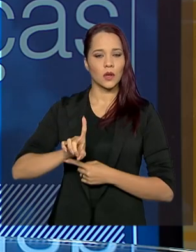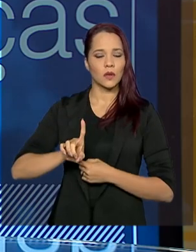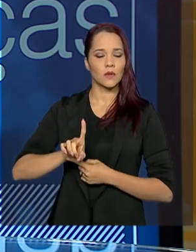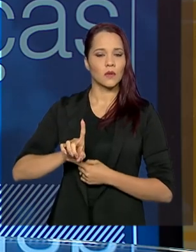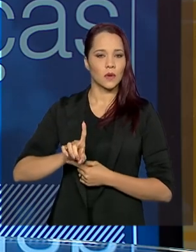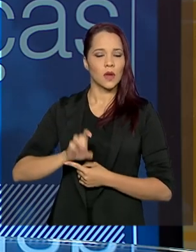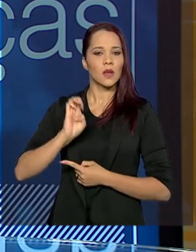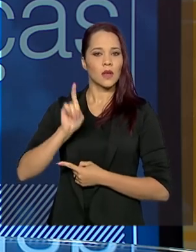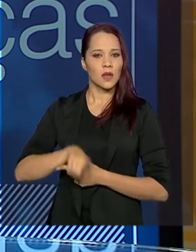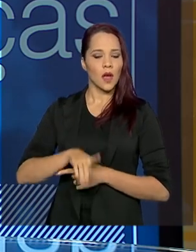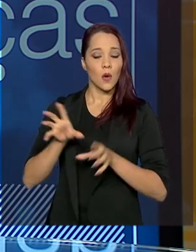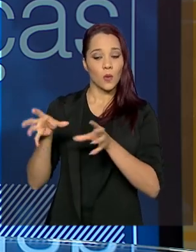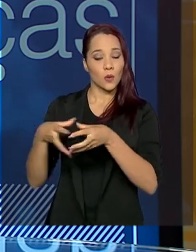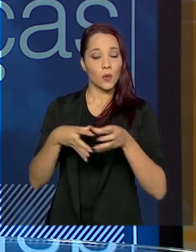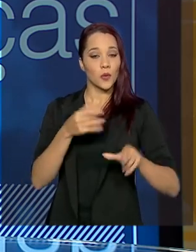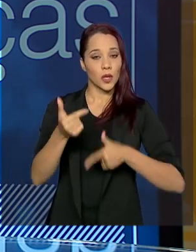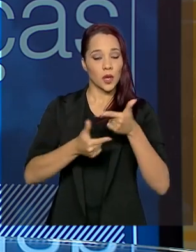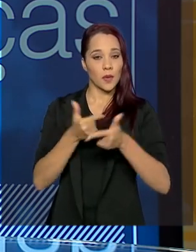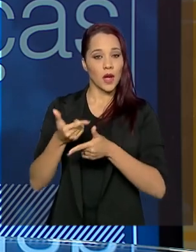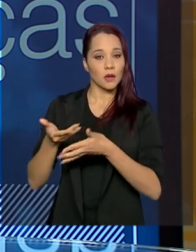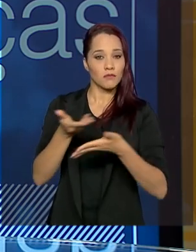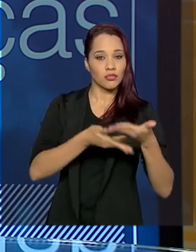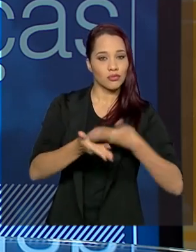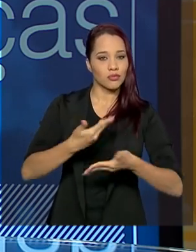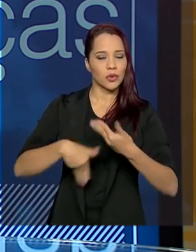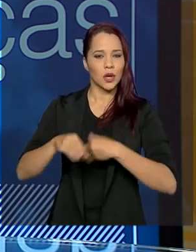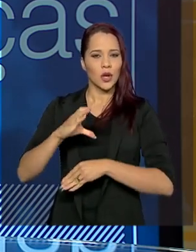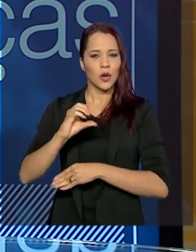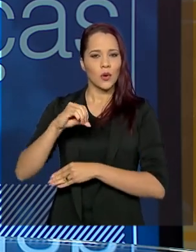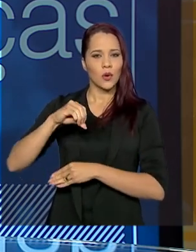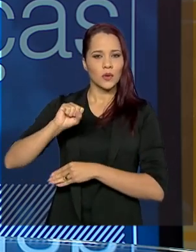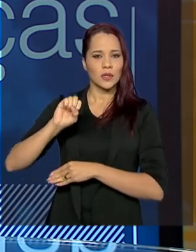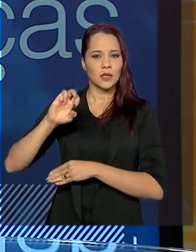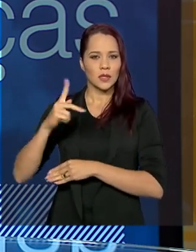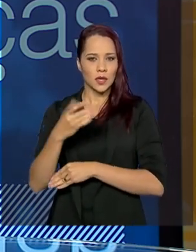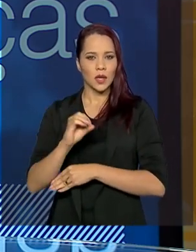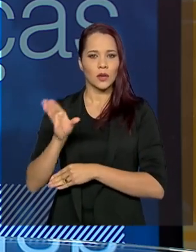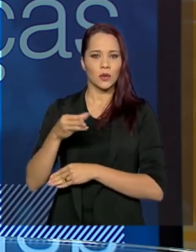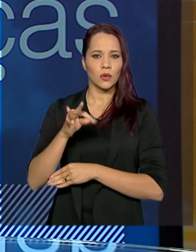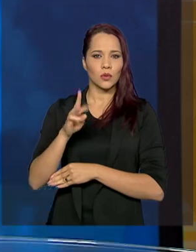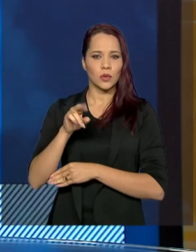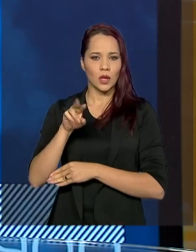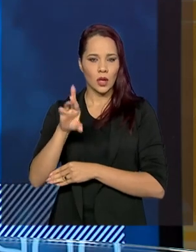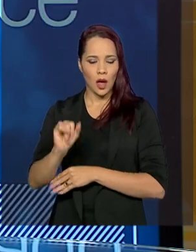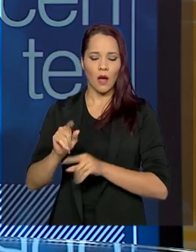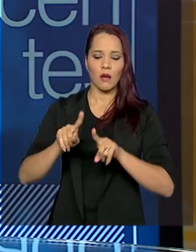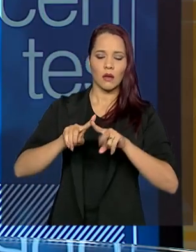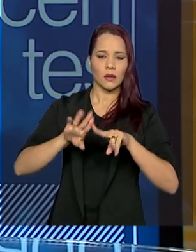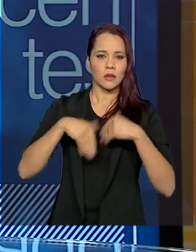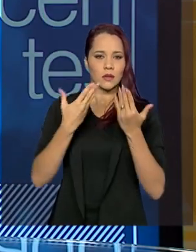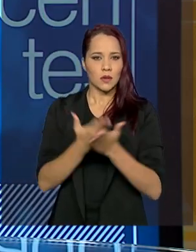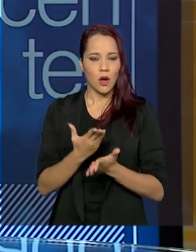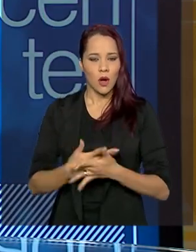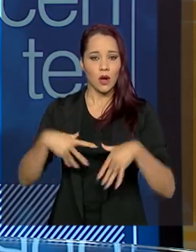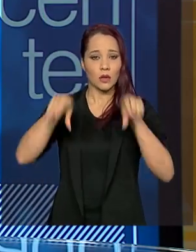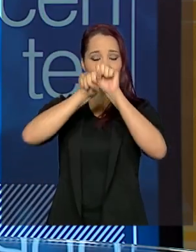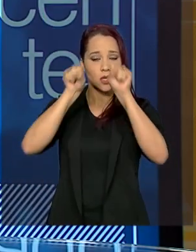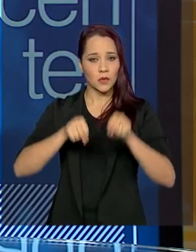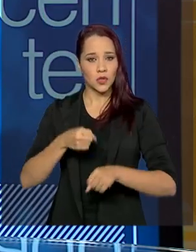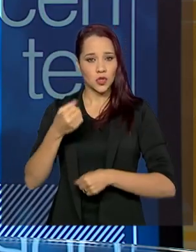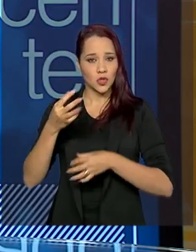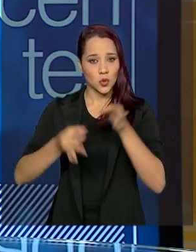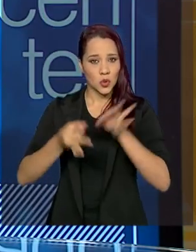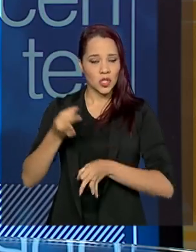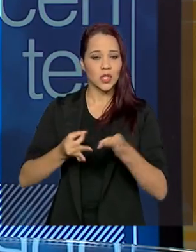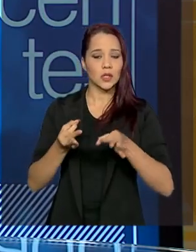São os órgãos que trabalham juntos. Os conselhos tutelares, as unidades de saúde, as escolas, o sistema de justiça, que